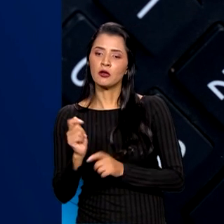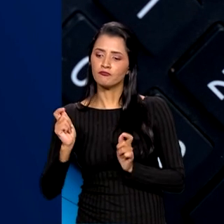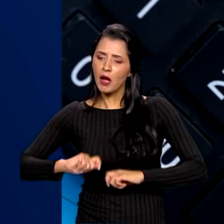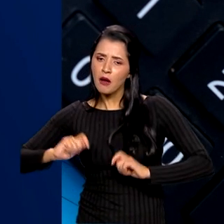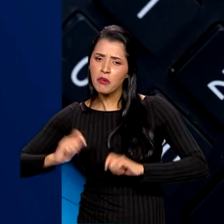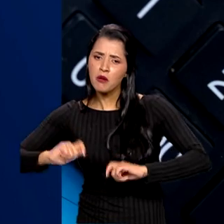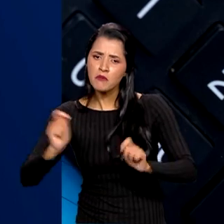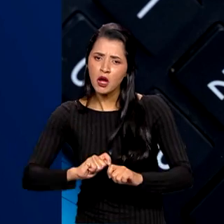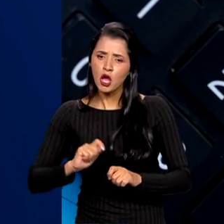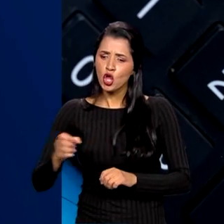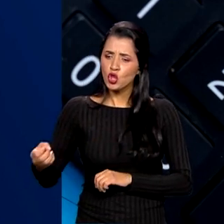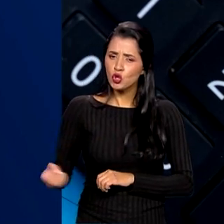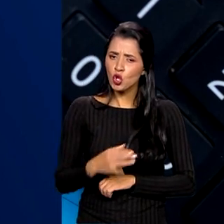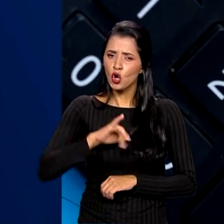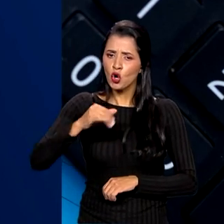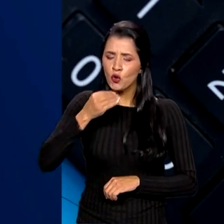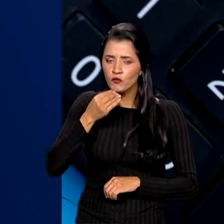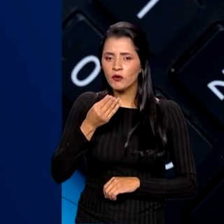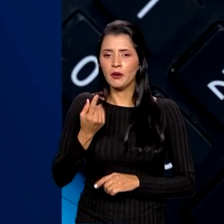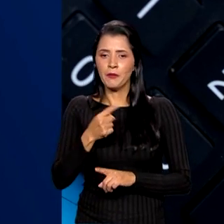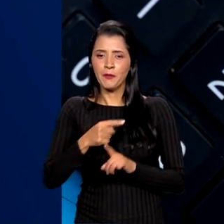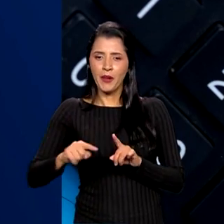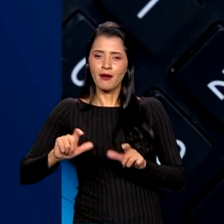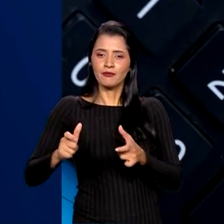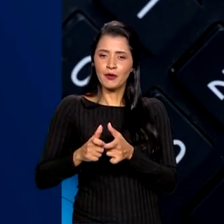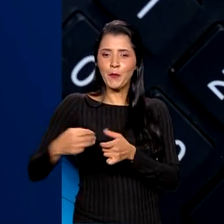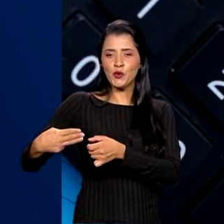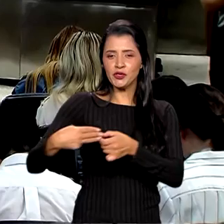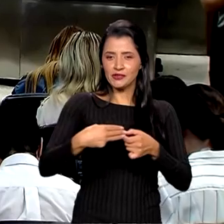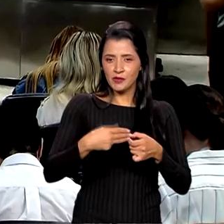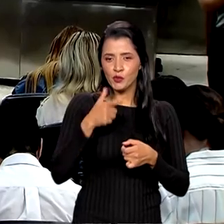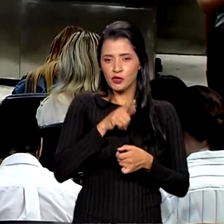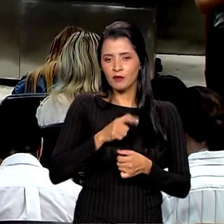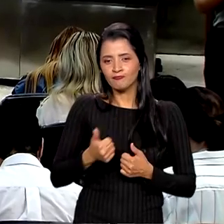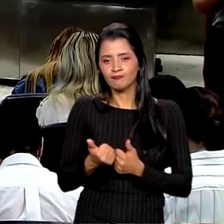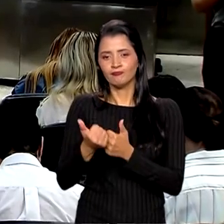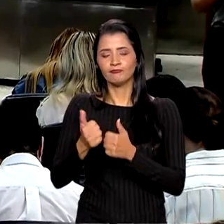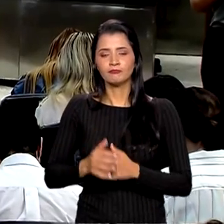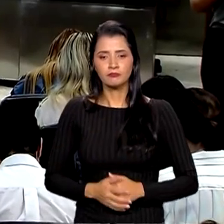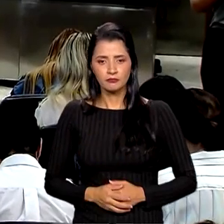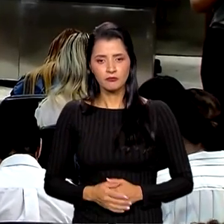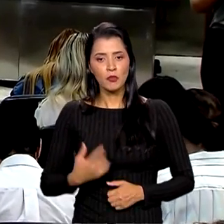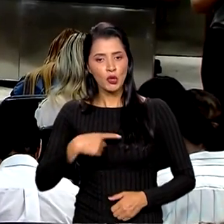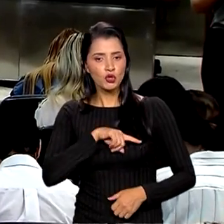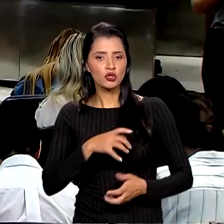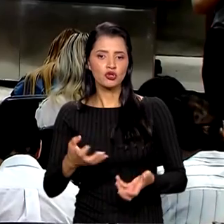novas oportunidades para médios e pequenos municípios. A gente quer promover o